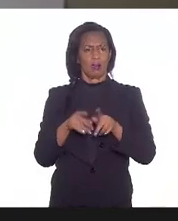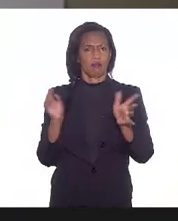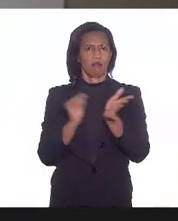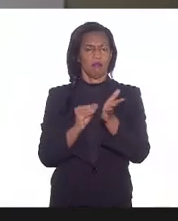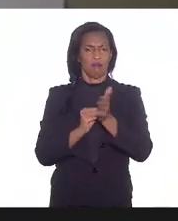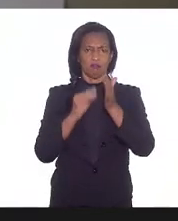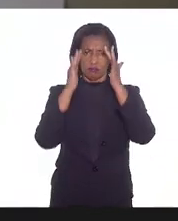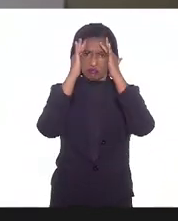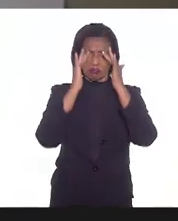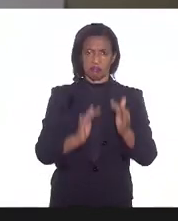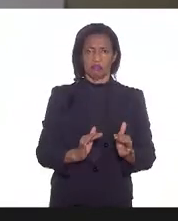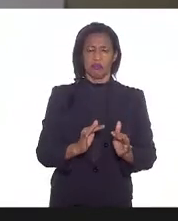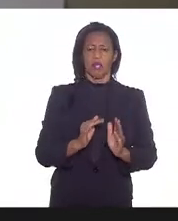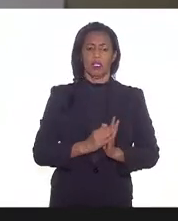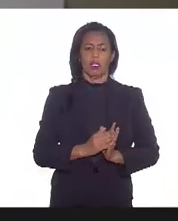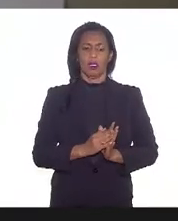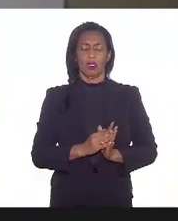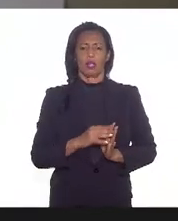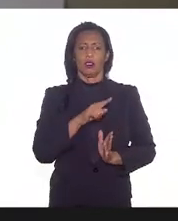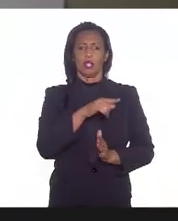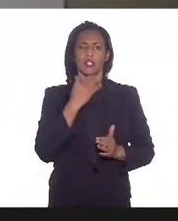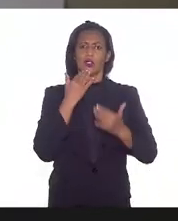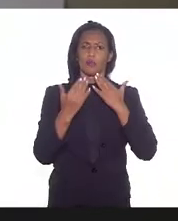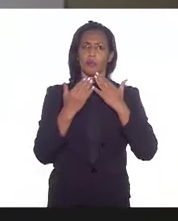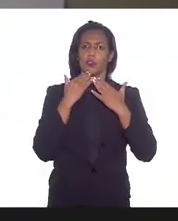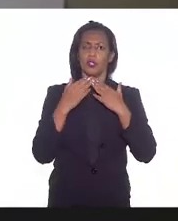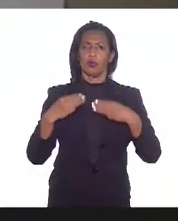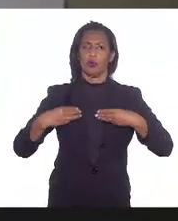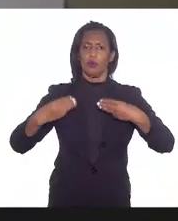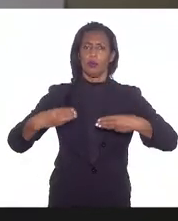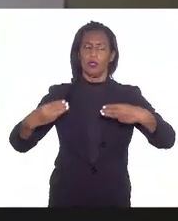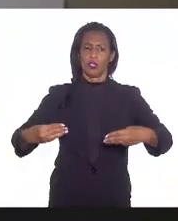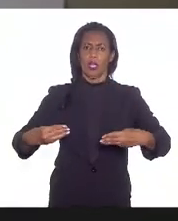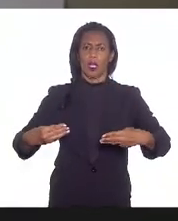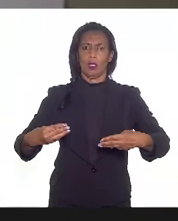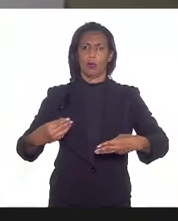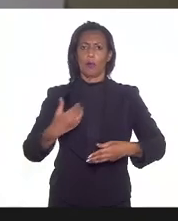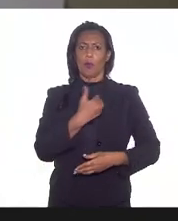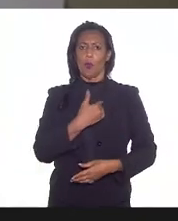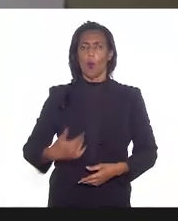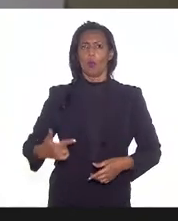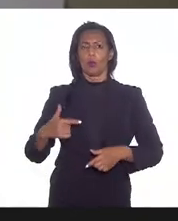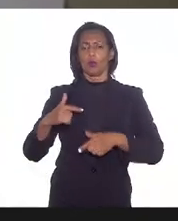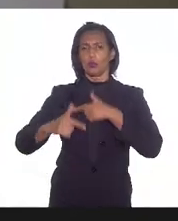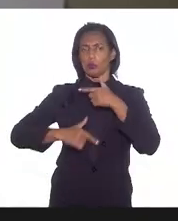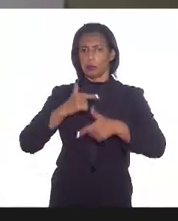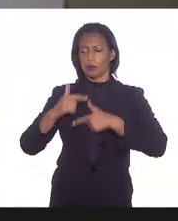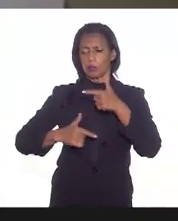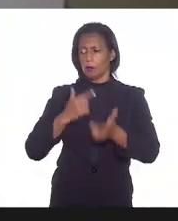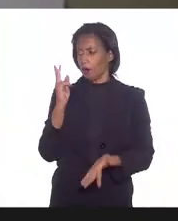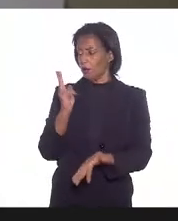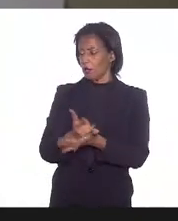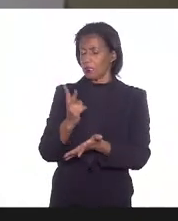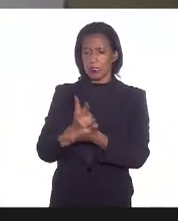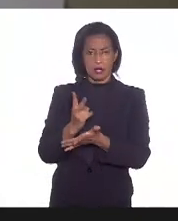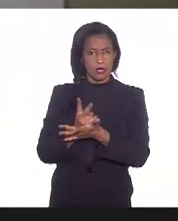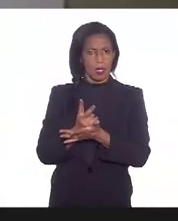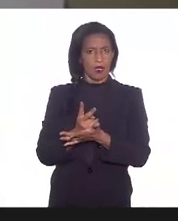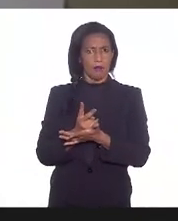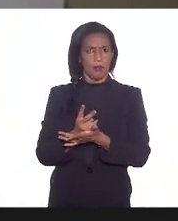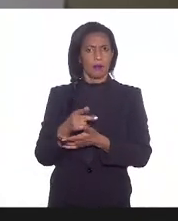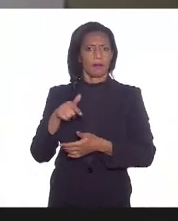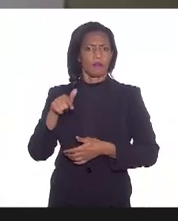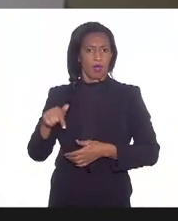dessas recomendações do Ministério Público do Trabalho cabe sempre ao Ministério Público uma